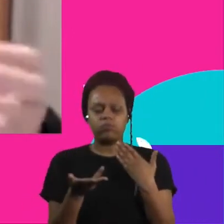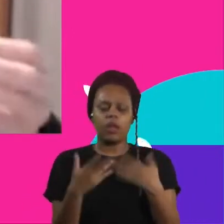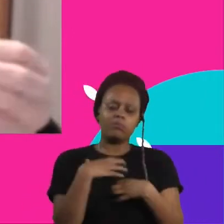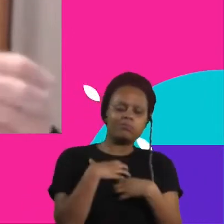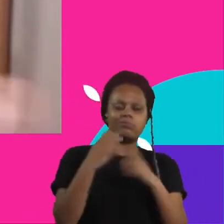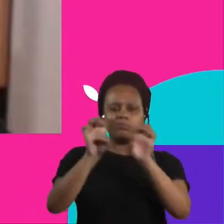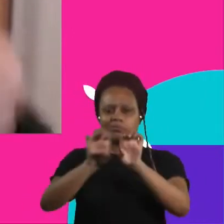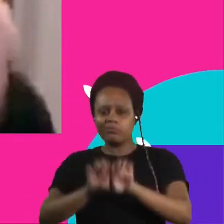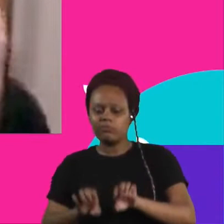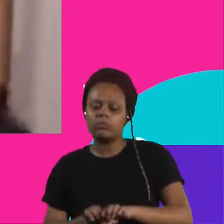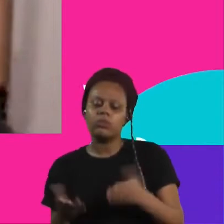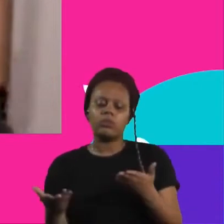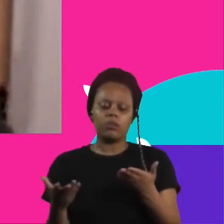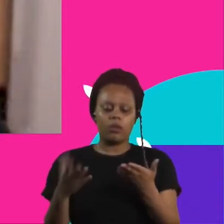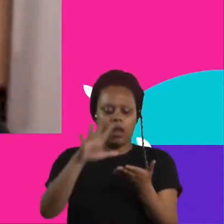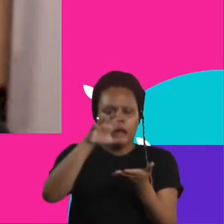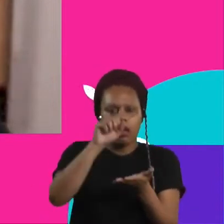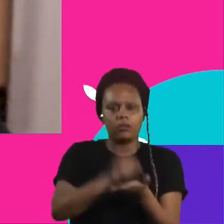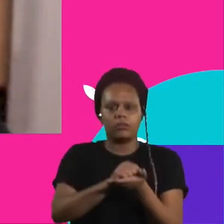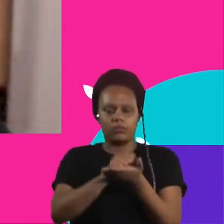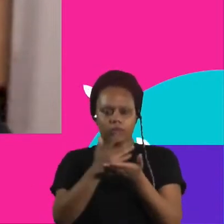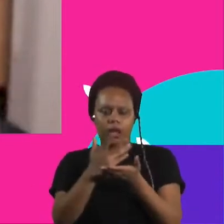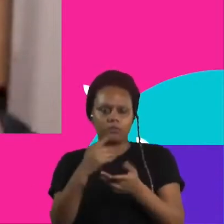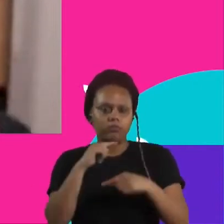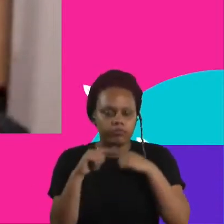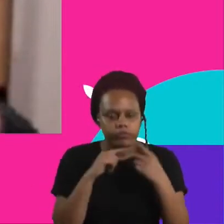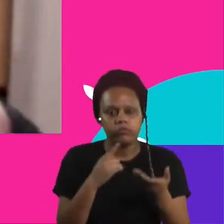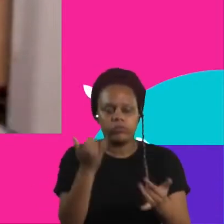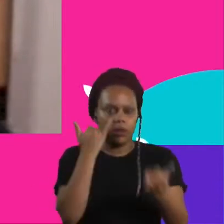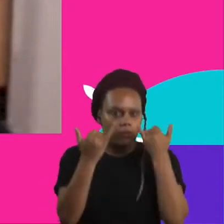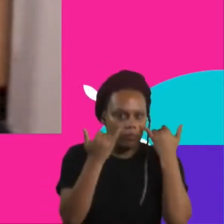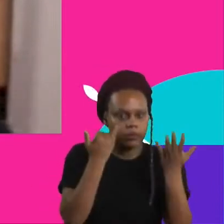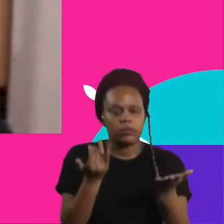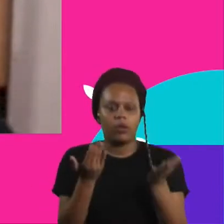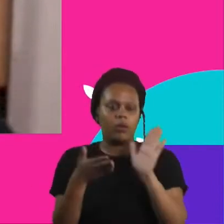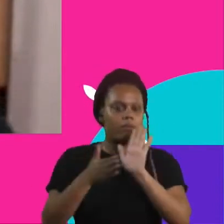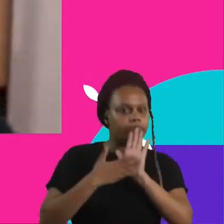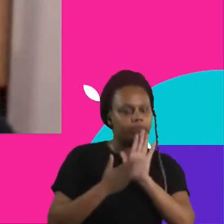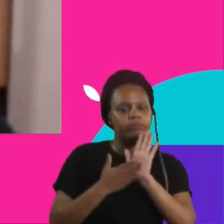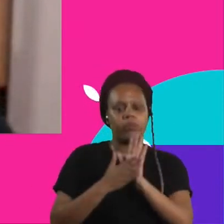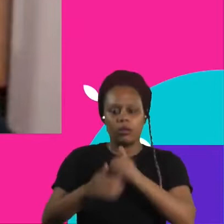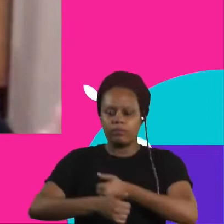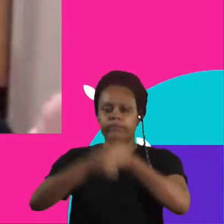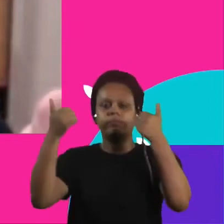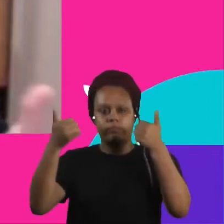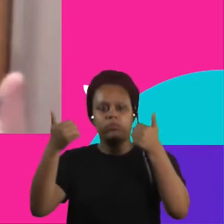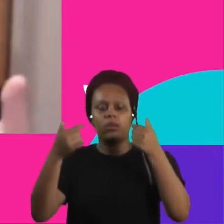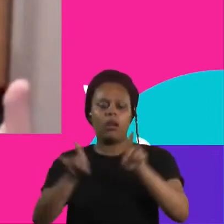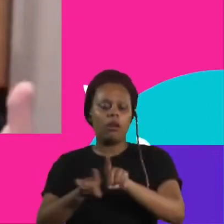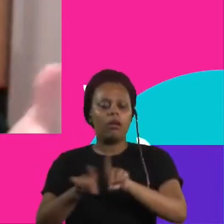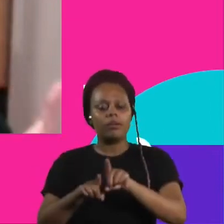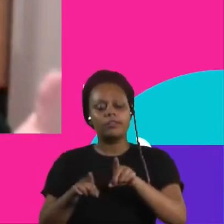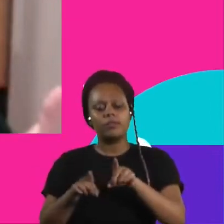né? de coletar, registrar informação, registrar dúvida, proposta de melhoria e demandas